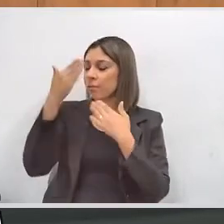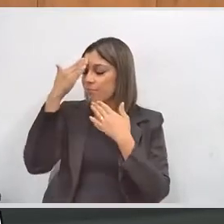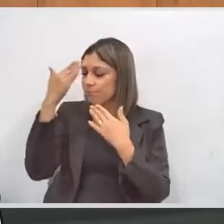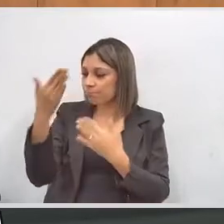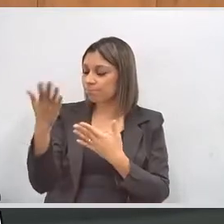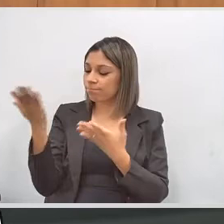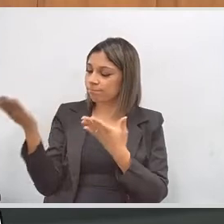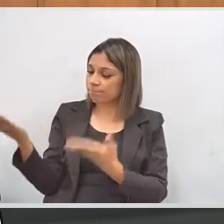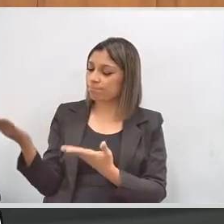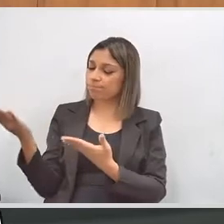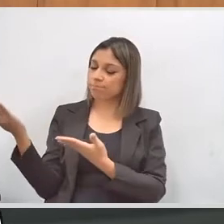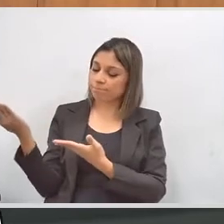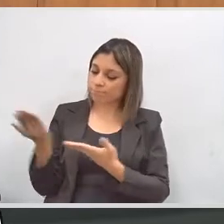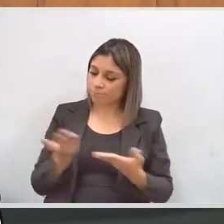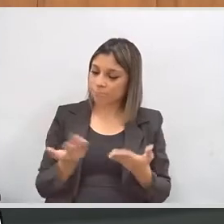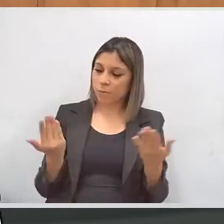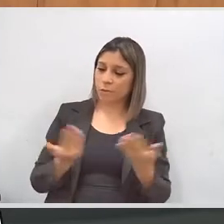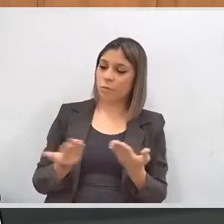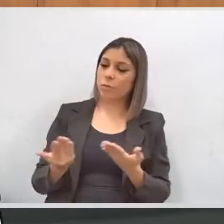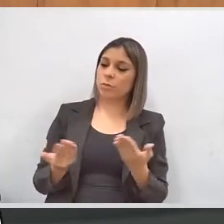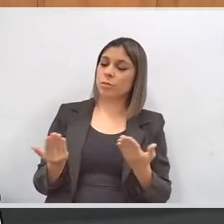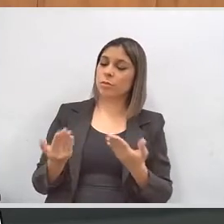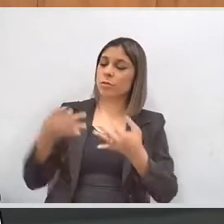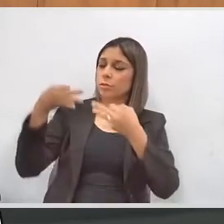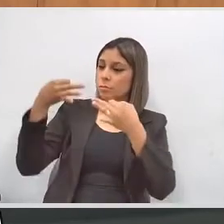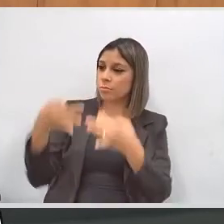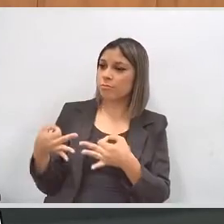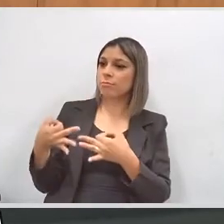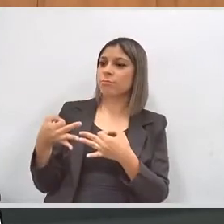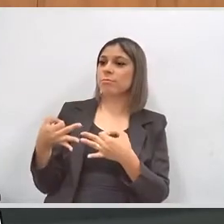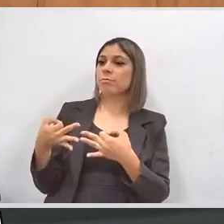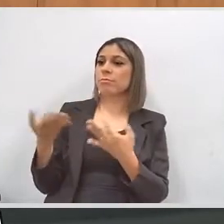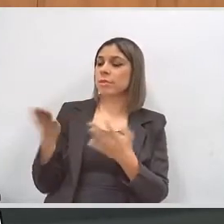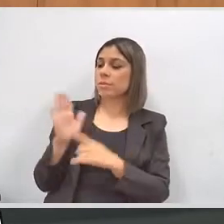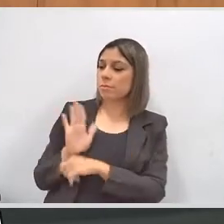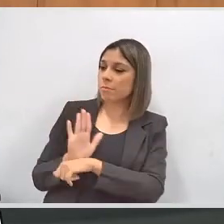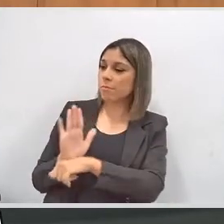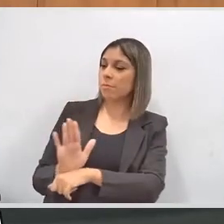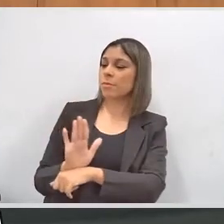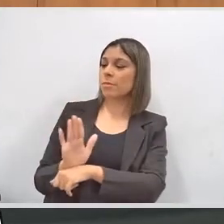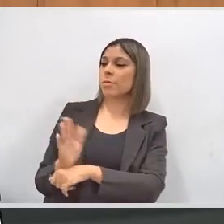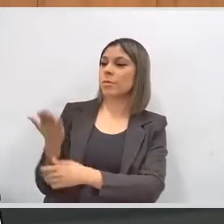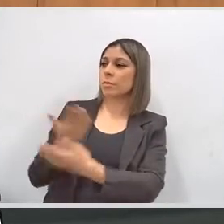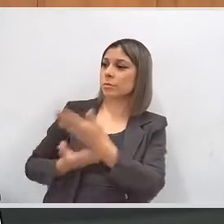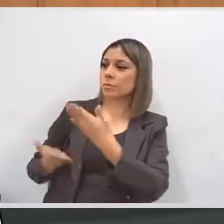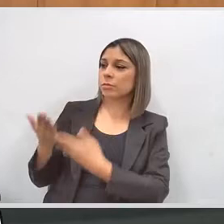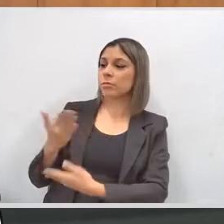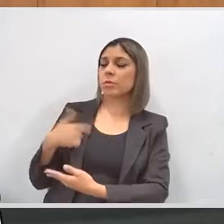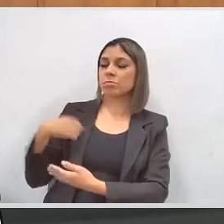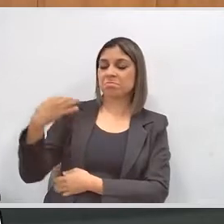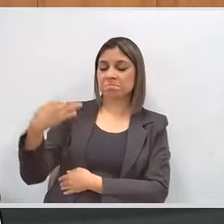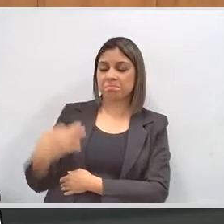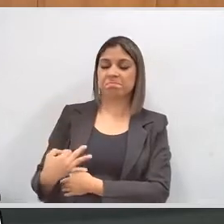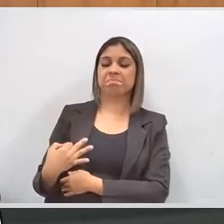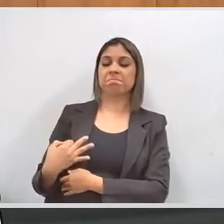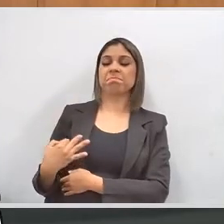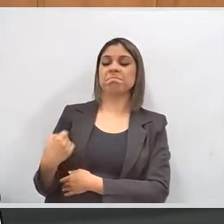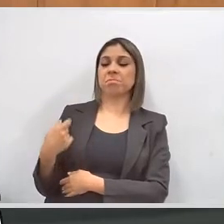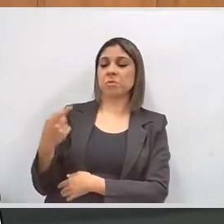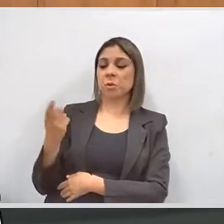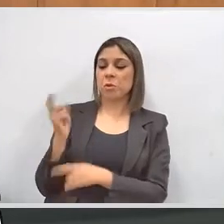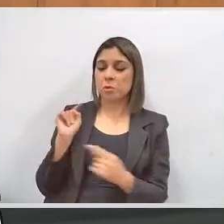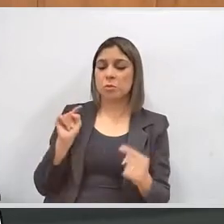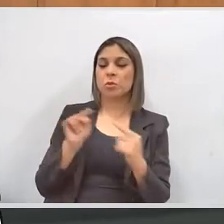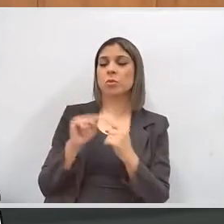agradecer a V. Exª por ter vindo aqui hoje, na certeza de que esse apoio conjunto, eu tenho certeza que os